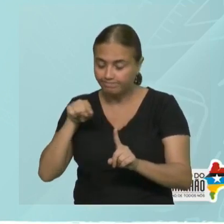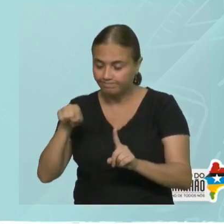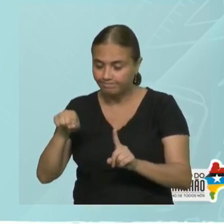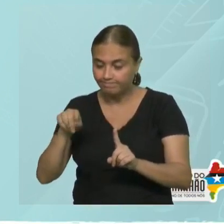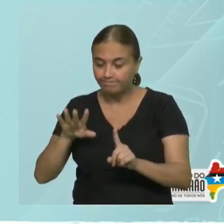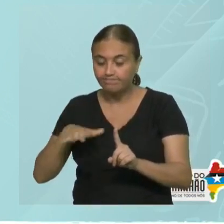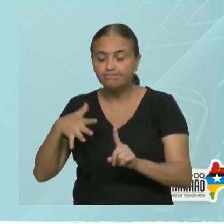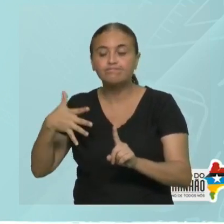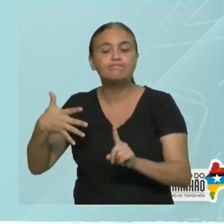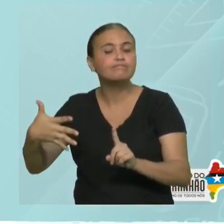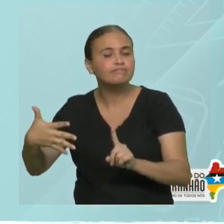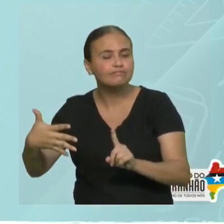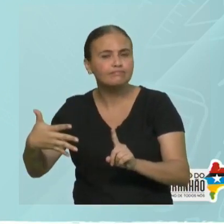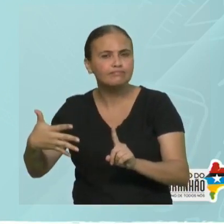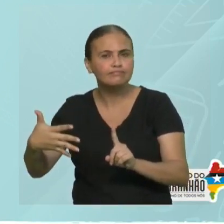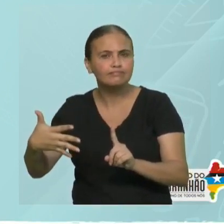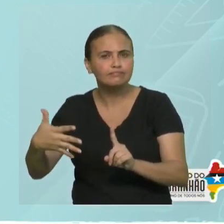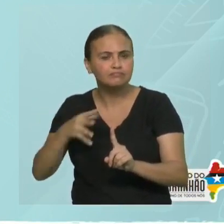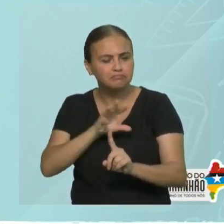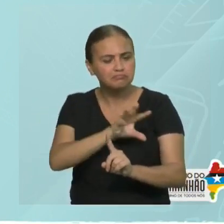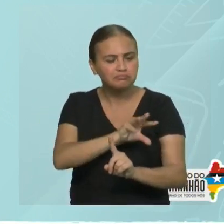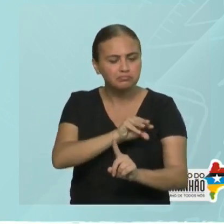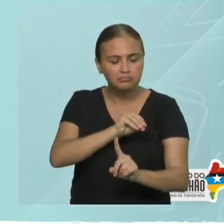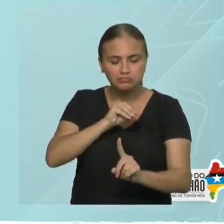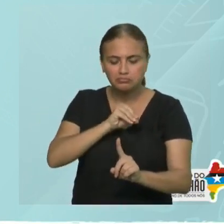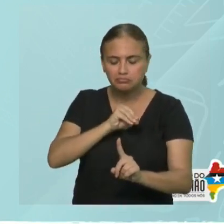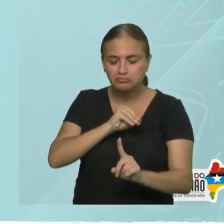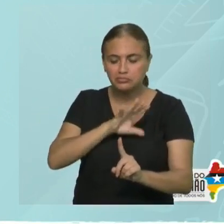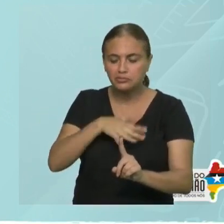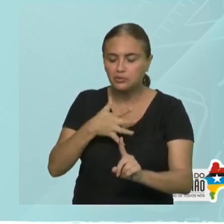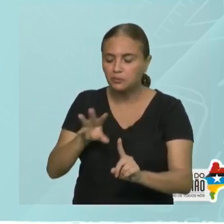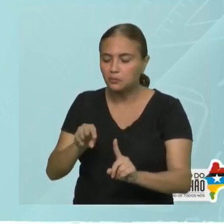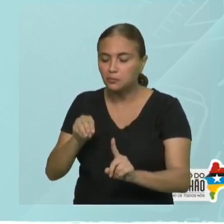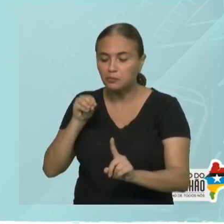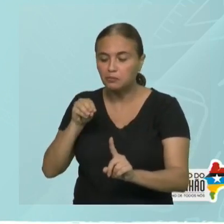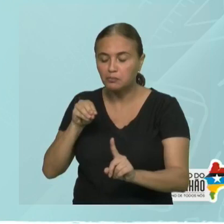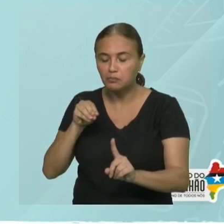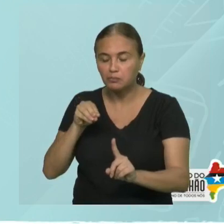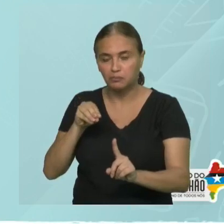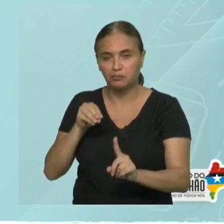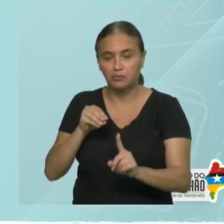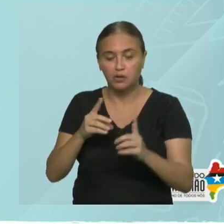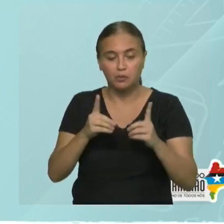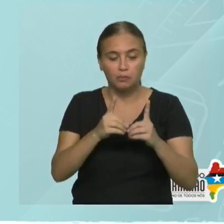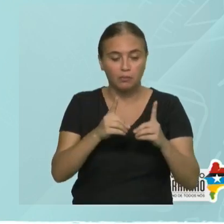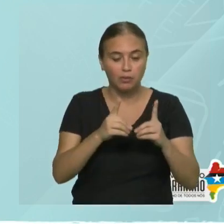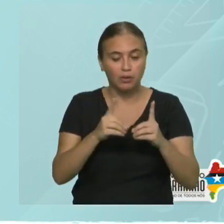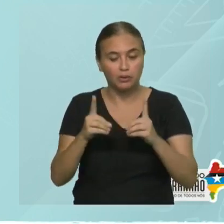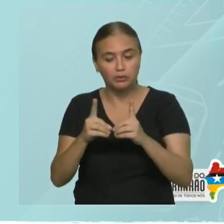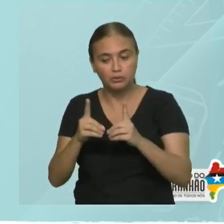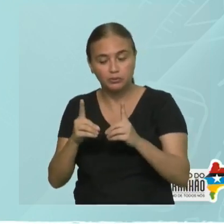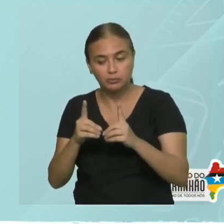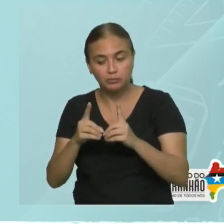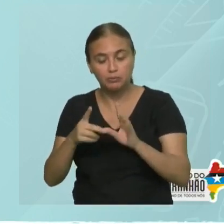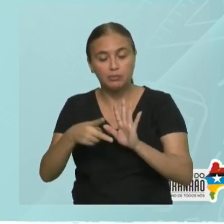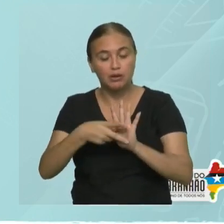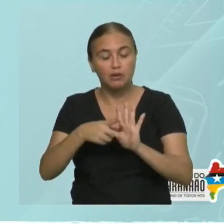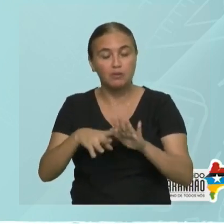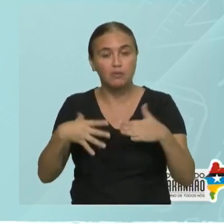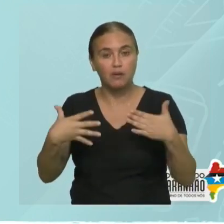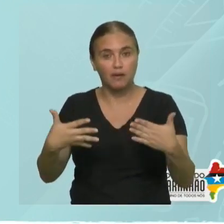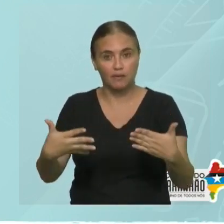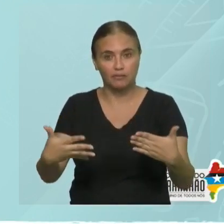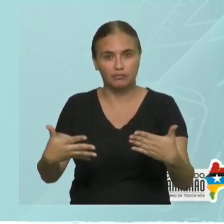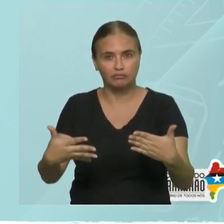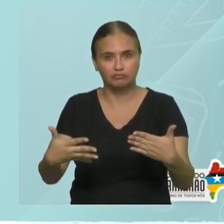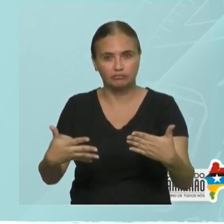Qual sinal eu pego? Tiago, eu tenho que pegar o número, o sinal do número de maior módulo. Mas os números são iguais. Aí, você vai